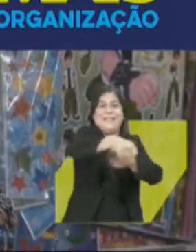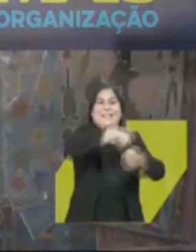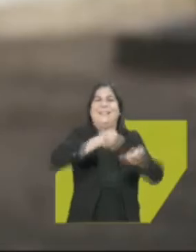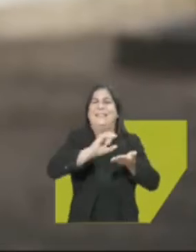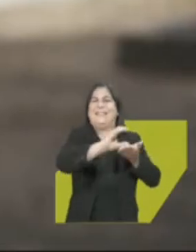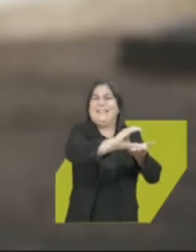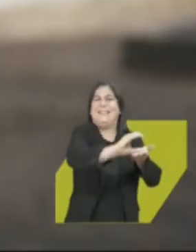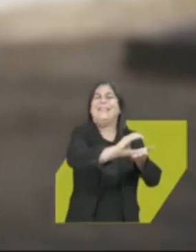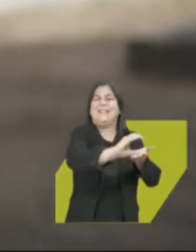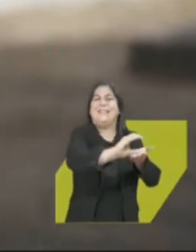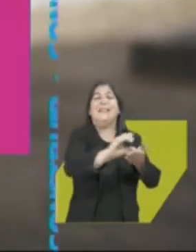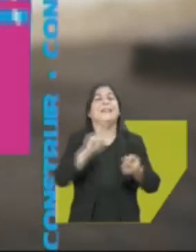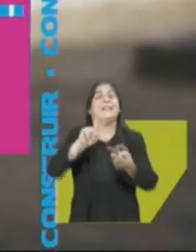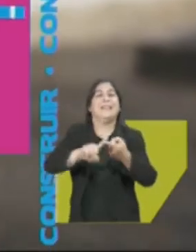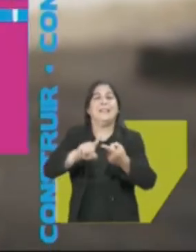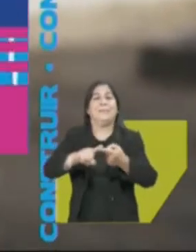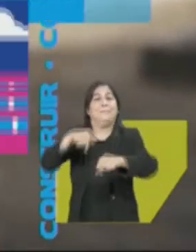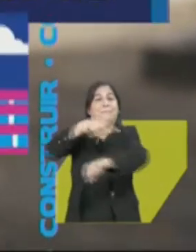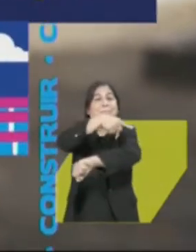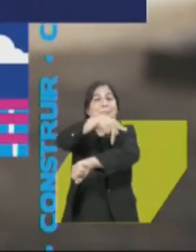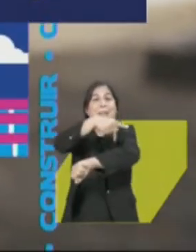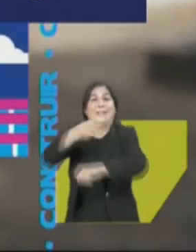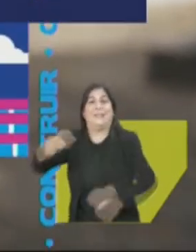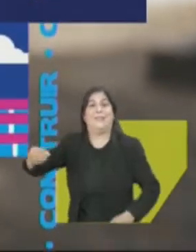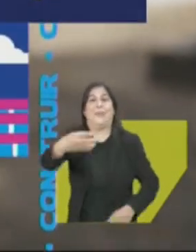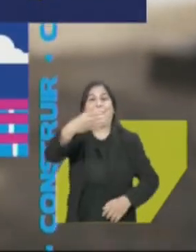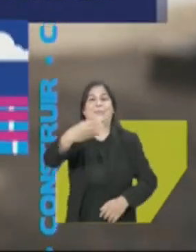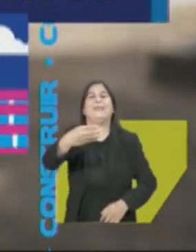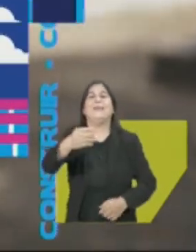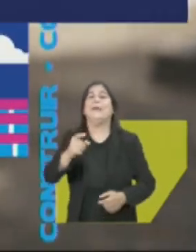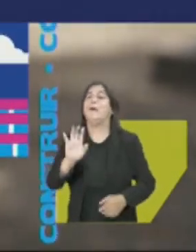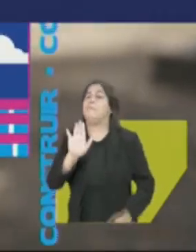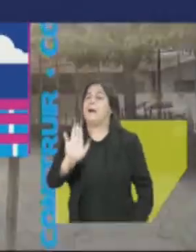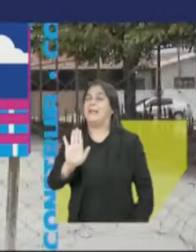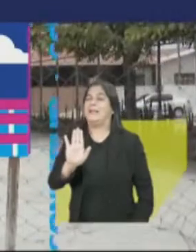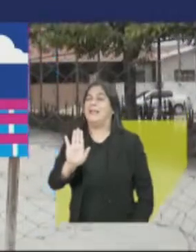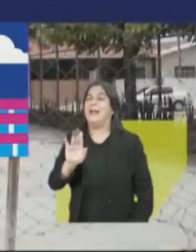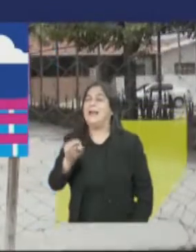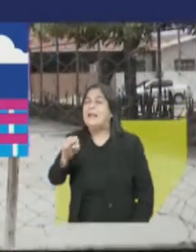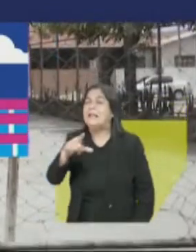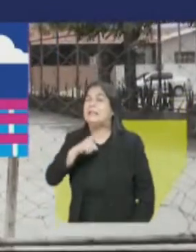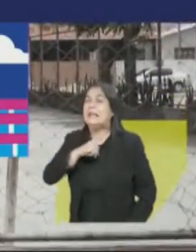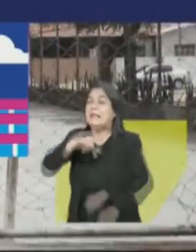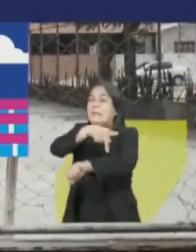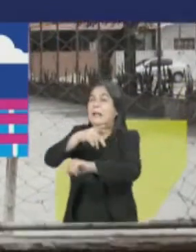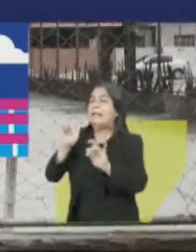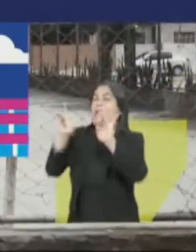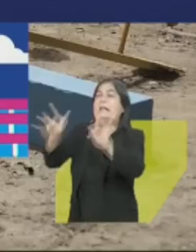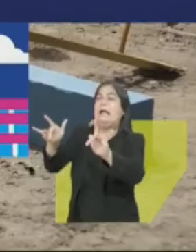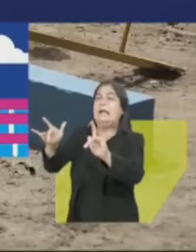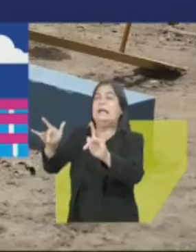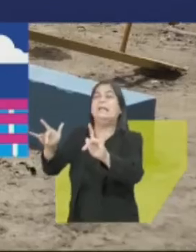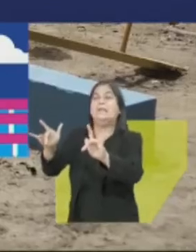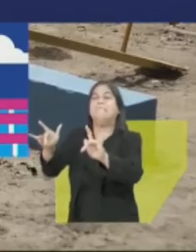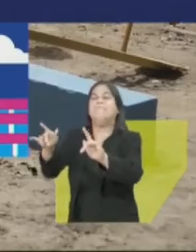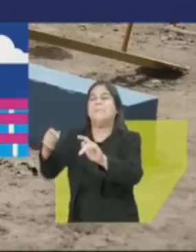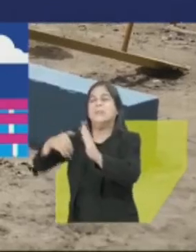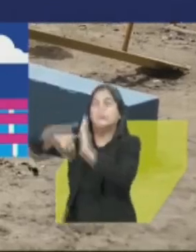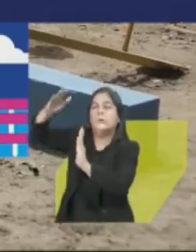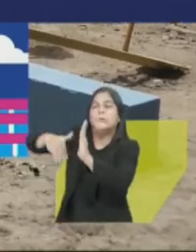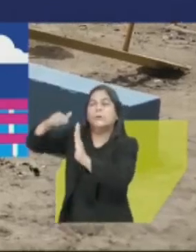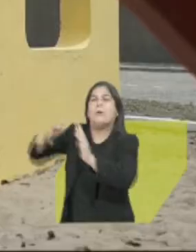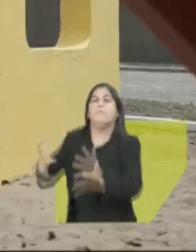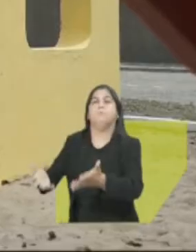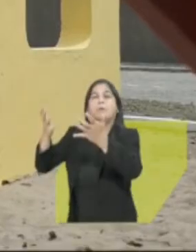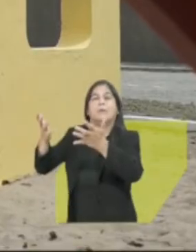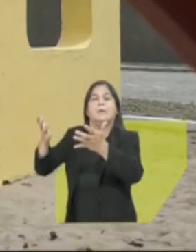clientes. Também vou construir novas praças, mas a minha prioridade é reformar as que já existem e estão precisando de